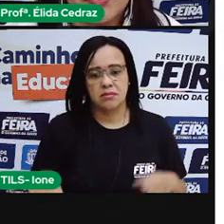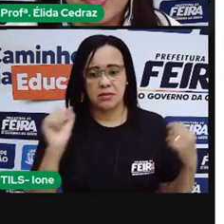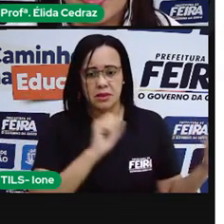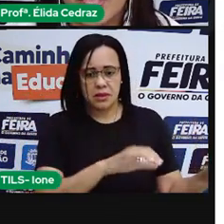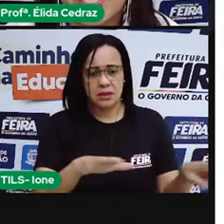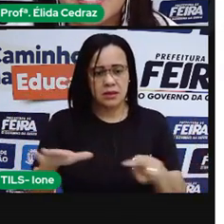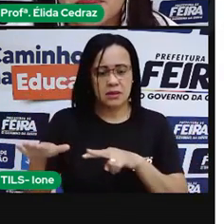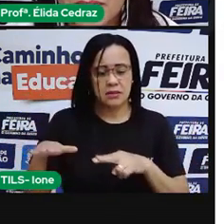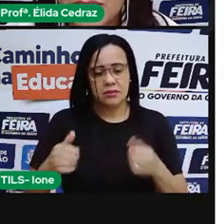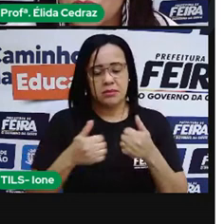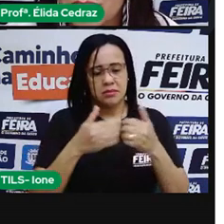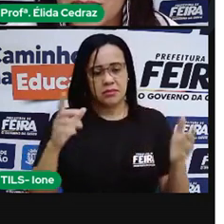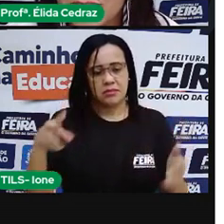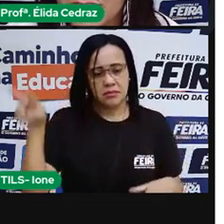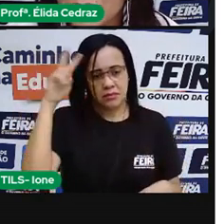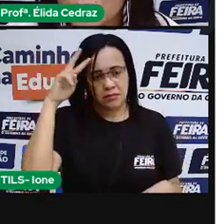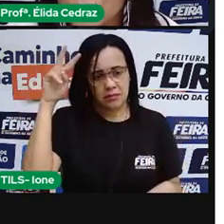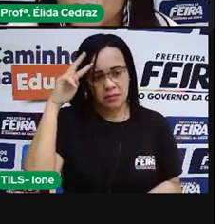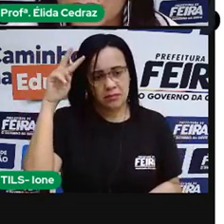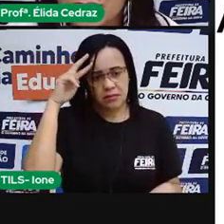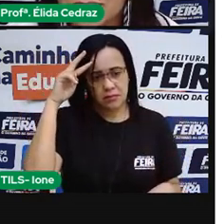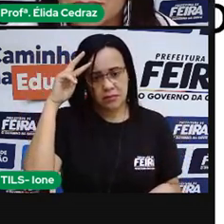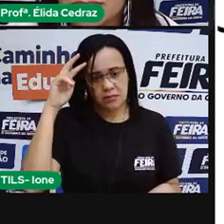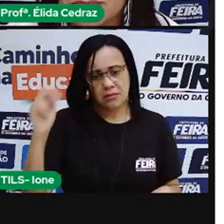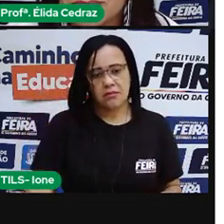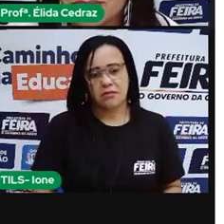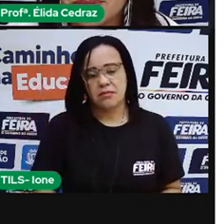A semana começa na segunda?